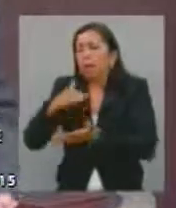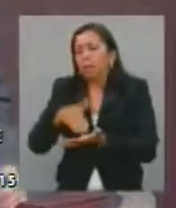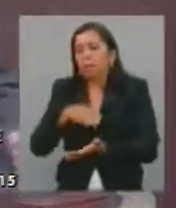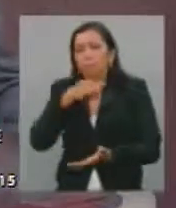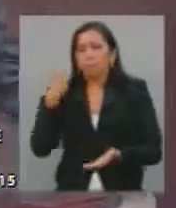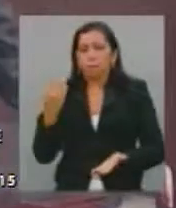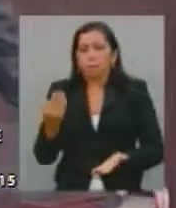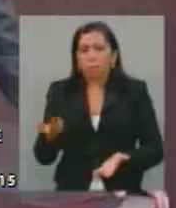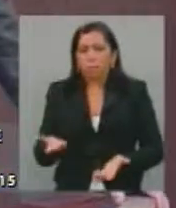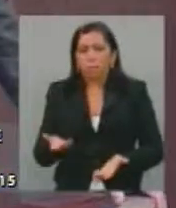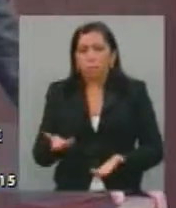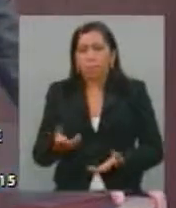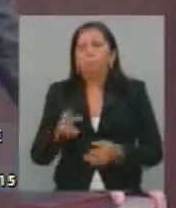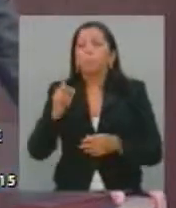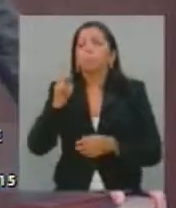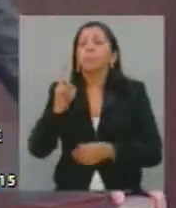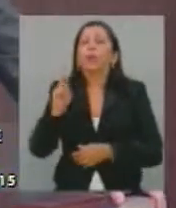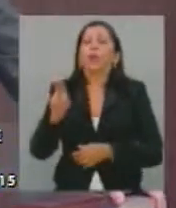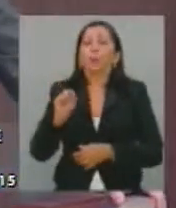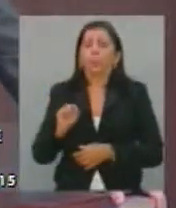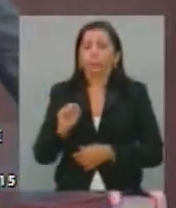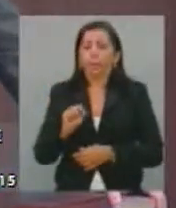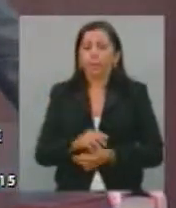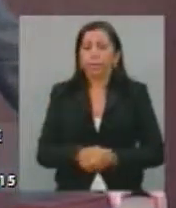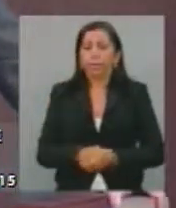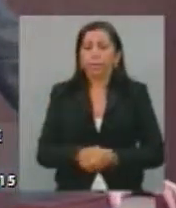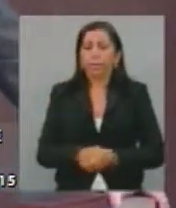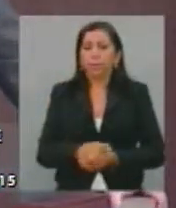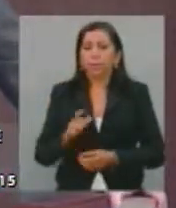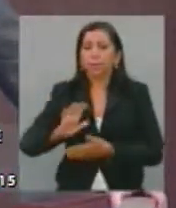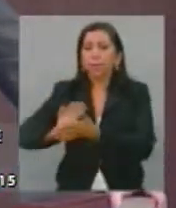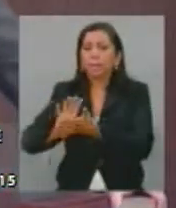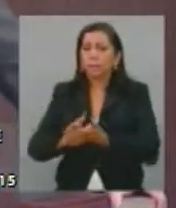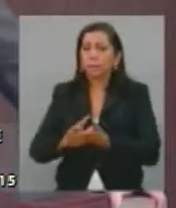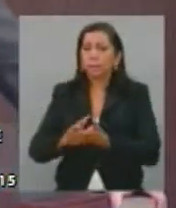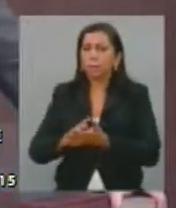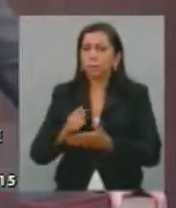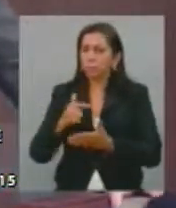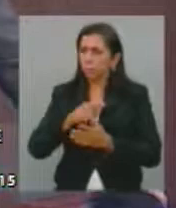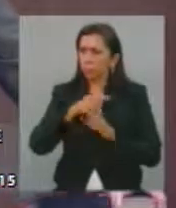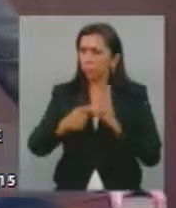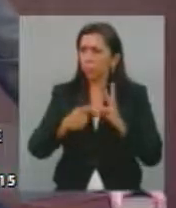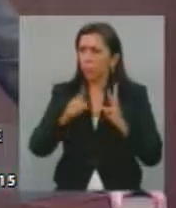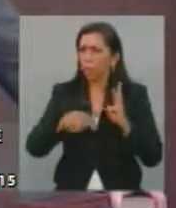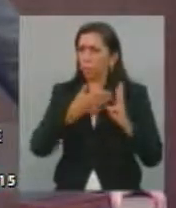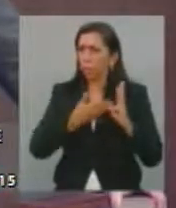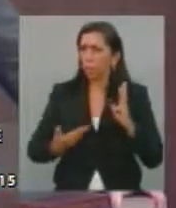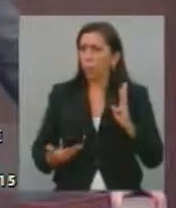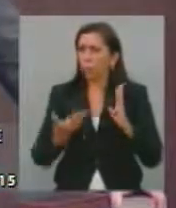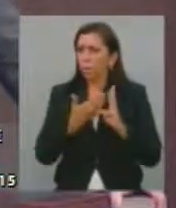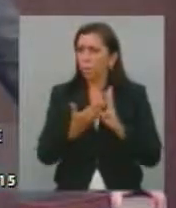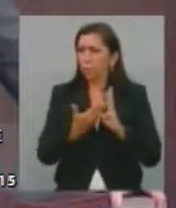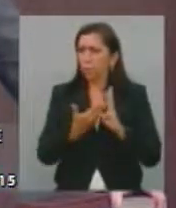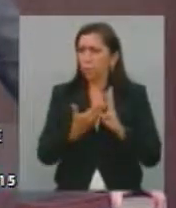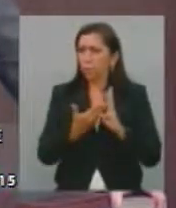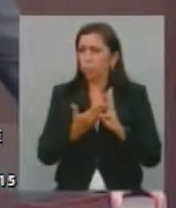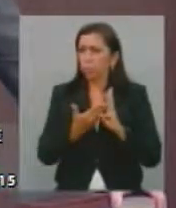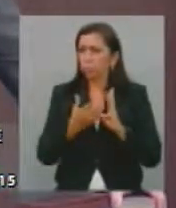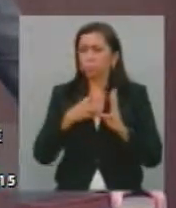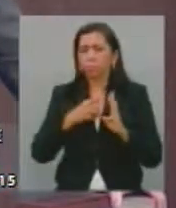E pior do que isso é quando a tortura é feita por agentes de Estado. Isto é